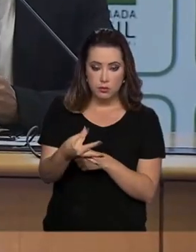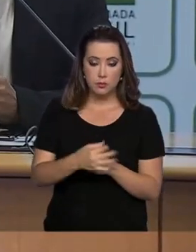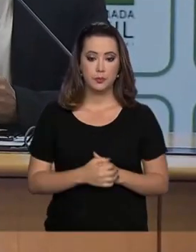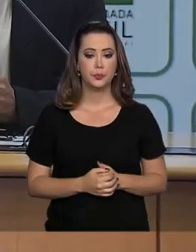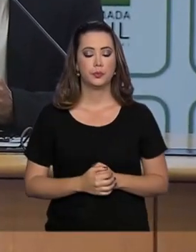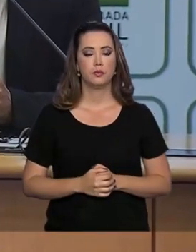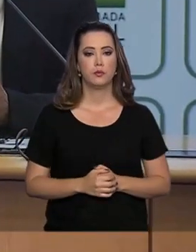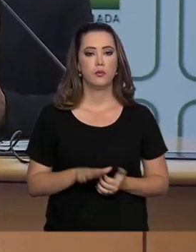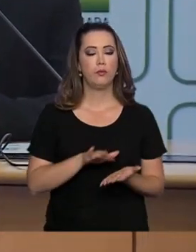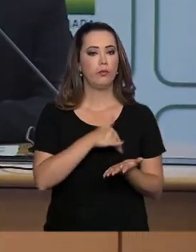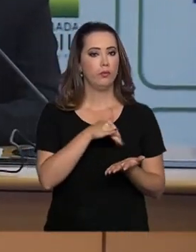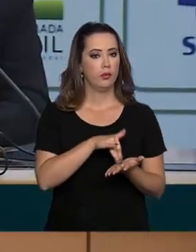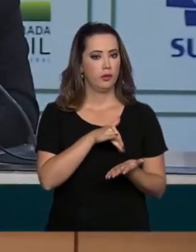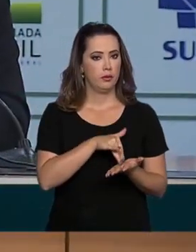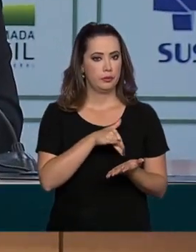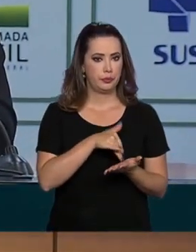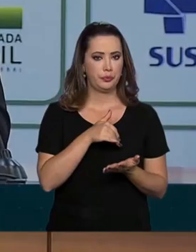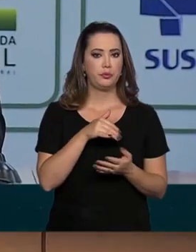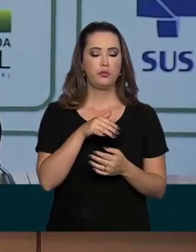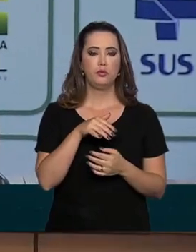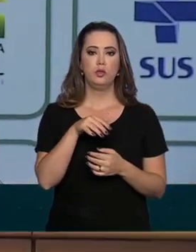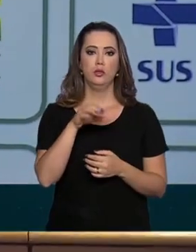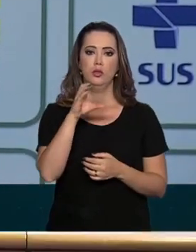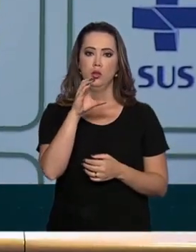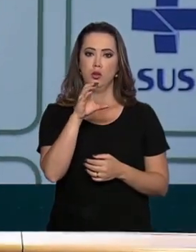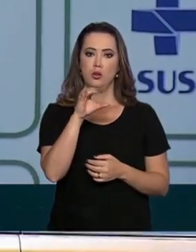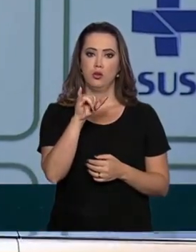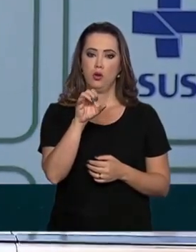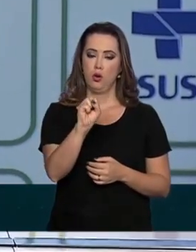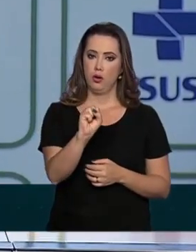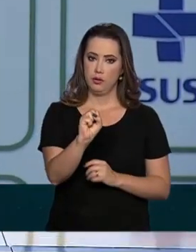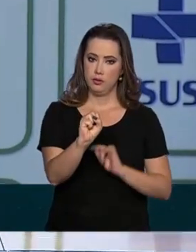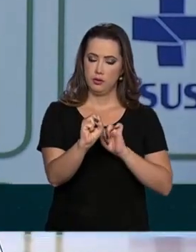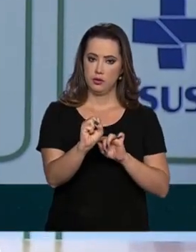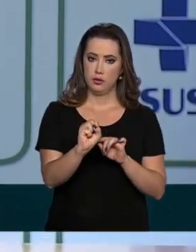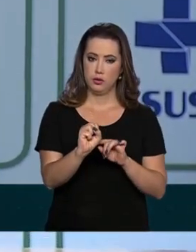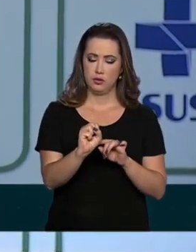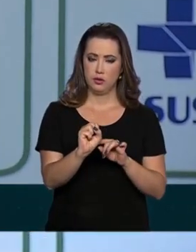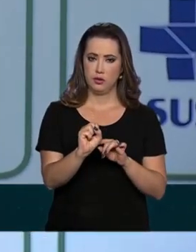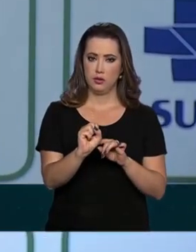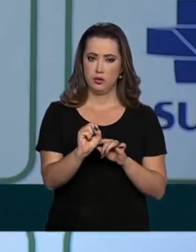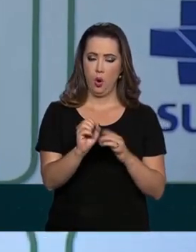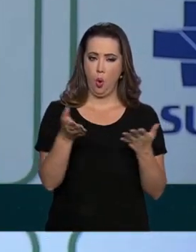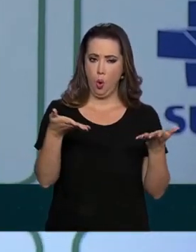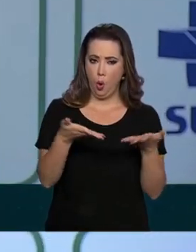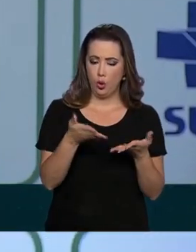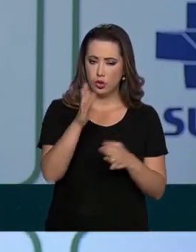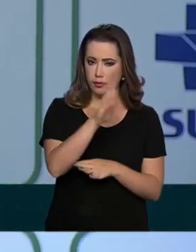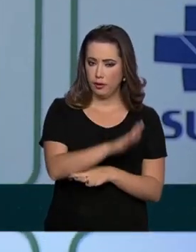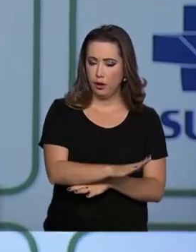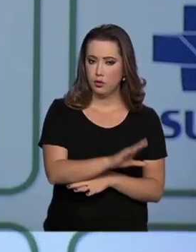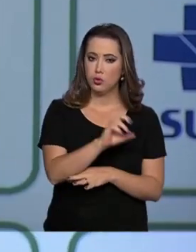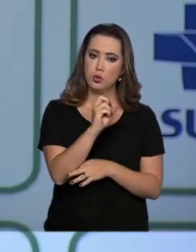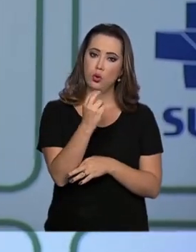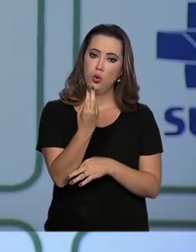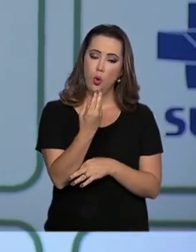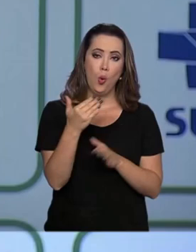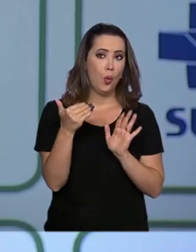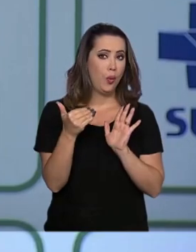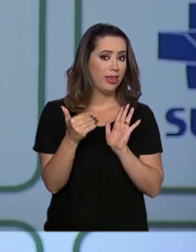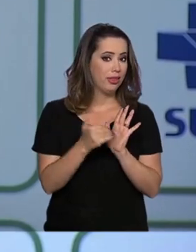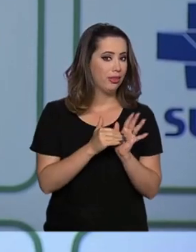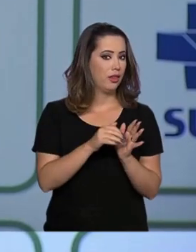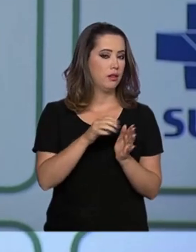Secretaria de Vigilância e Saúde, através do COIS, vai promover entre hoje, talvez já no final da tarde, ou no máximo